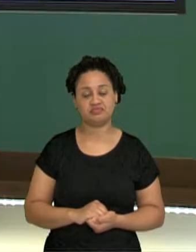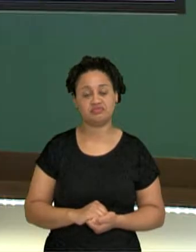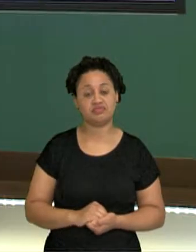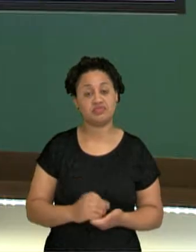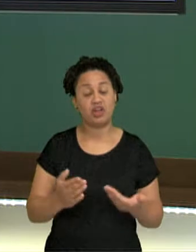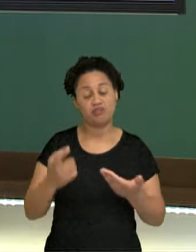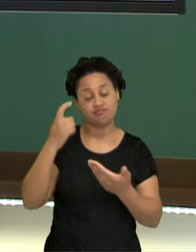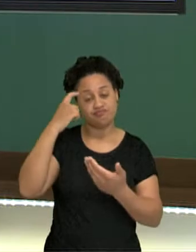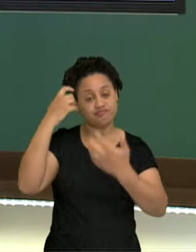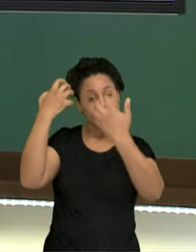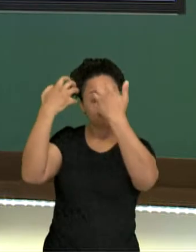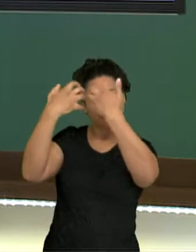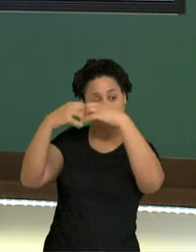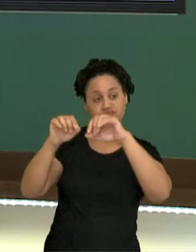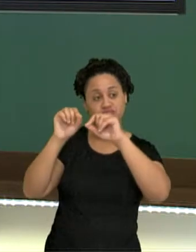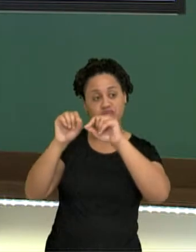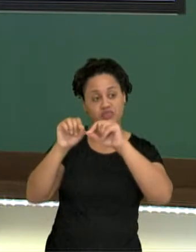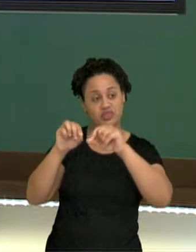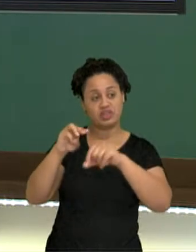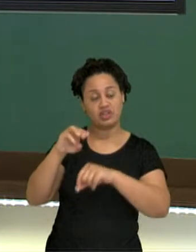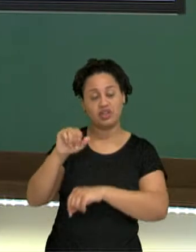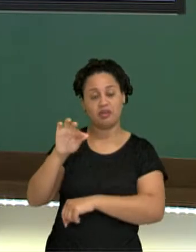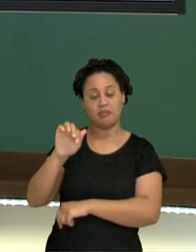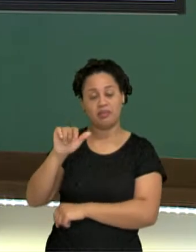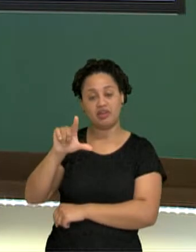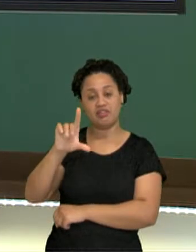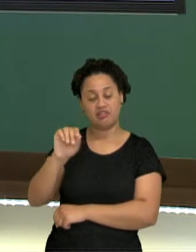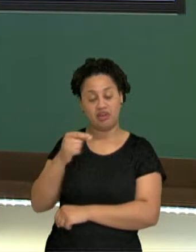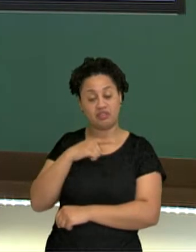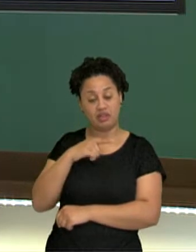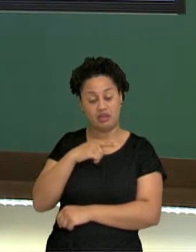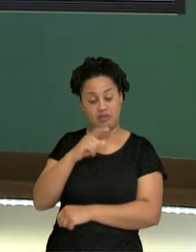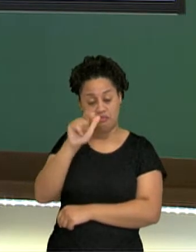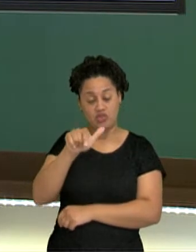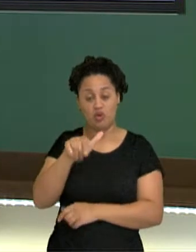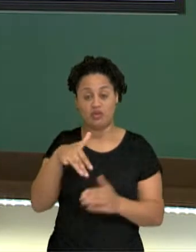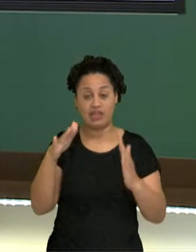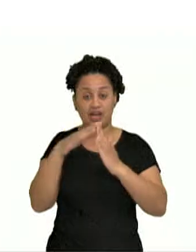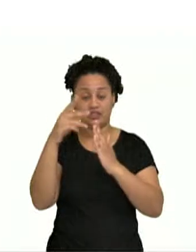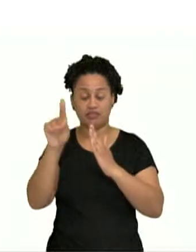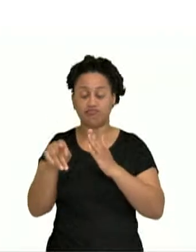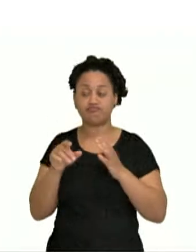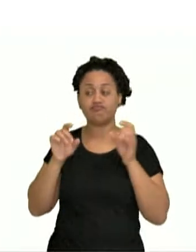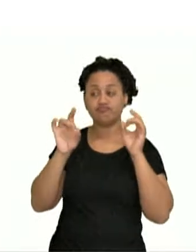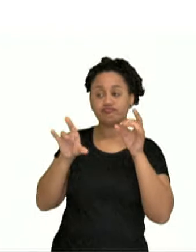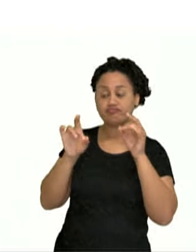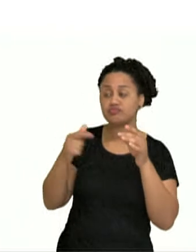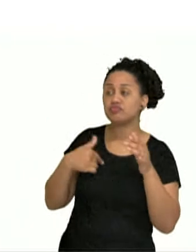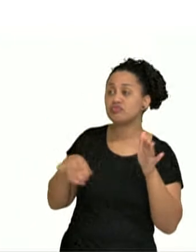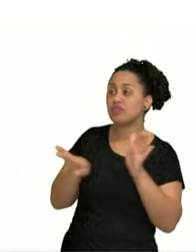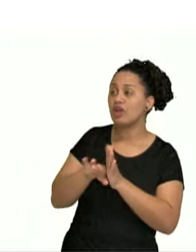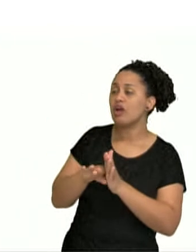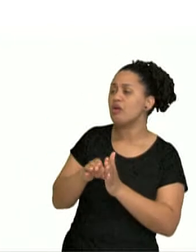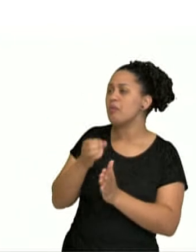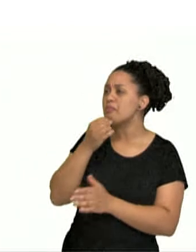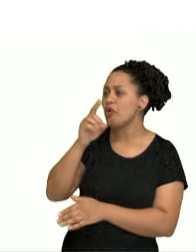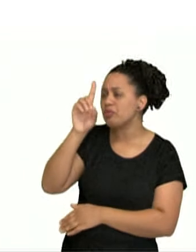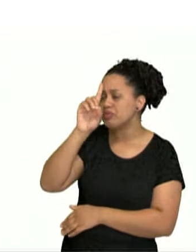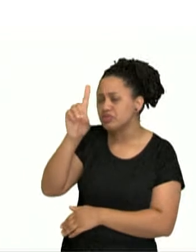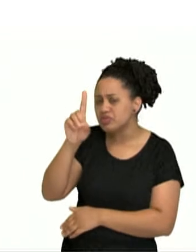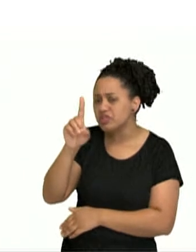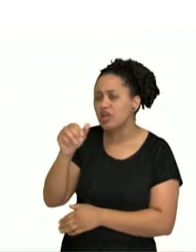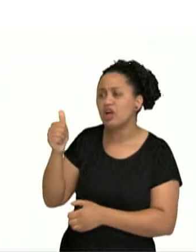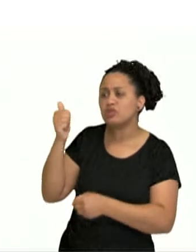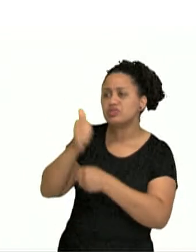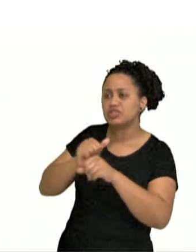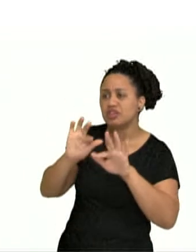Reflexionando. Mafalda recebe o vendedor na porta de sua casa e o vendedor diz assim. Bom dia menina, está o chefe